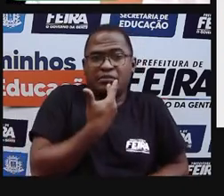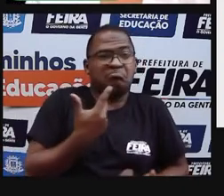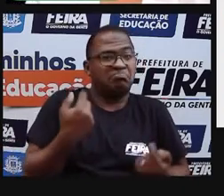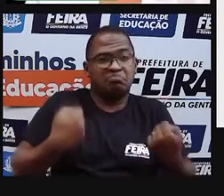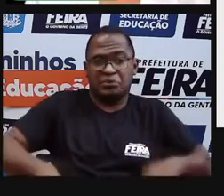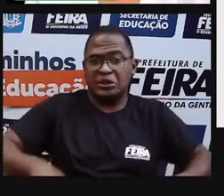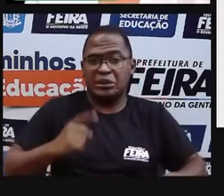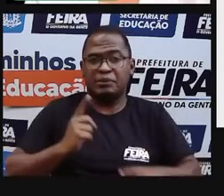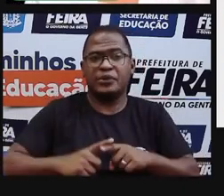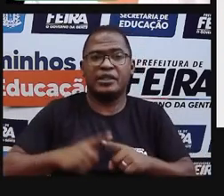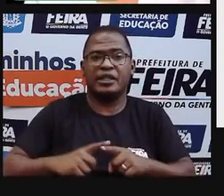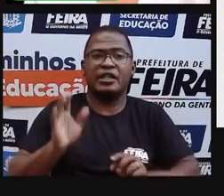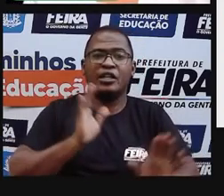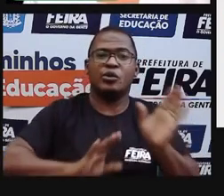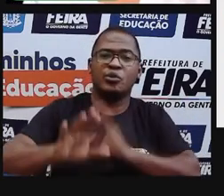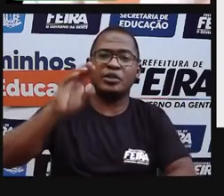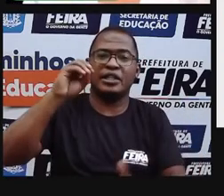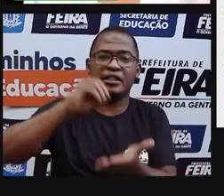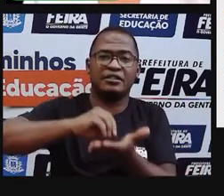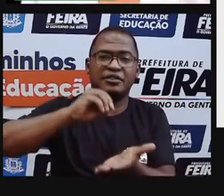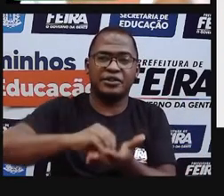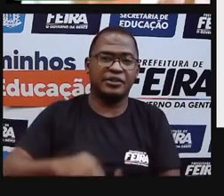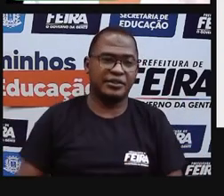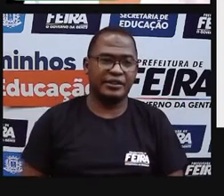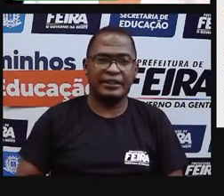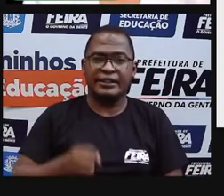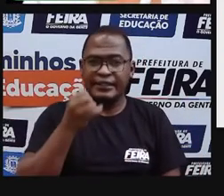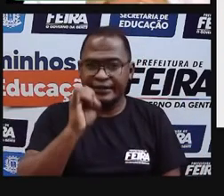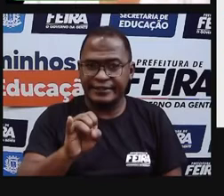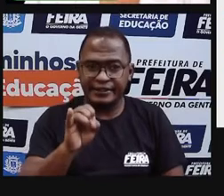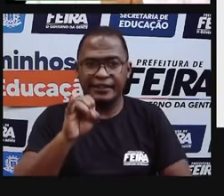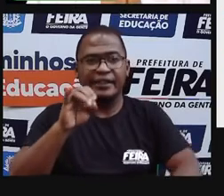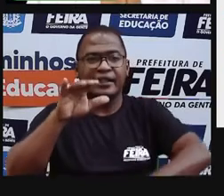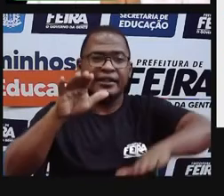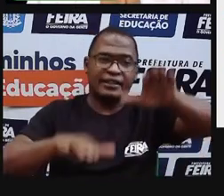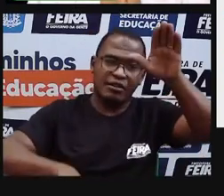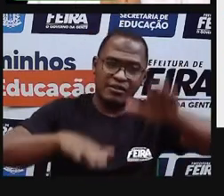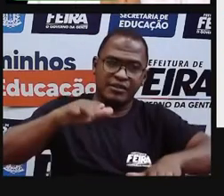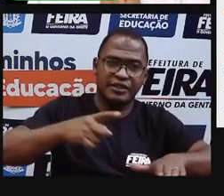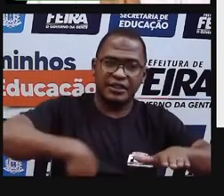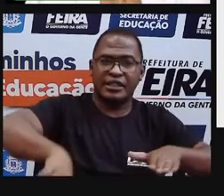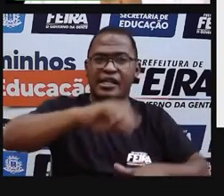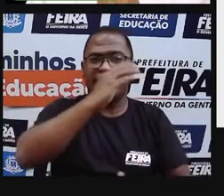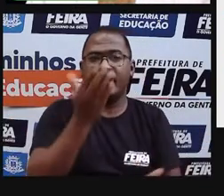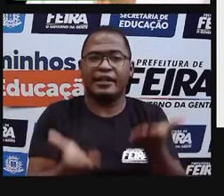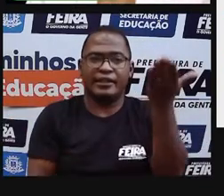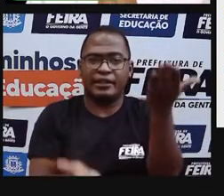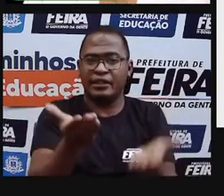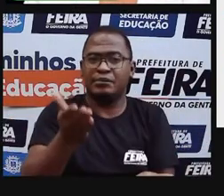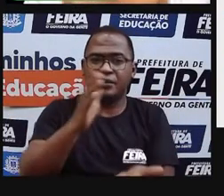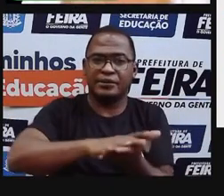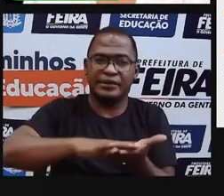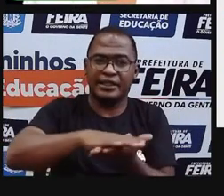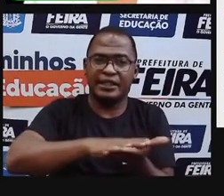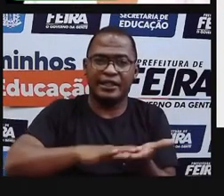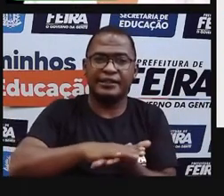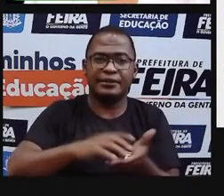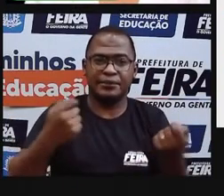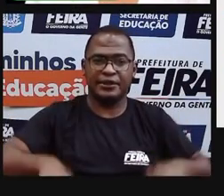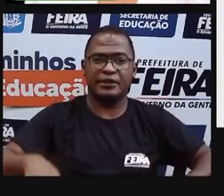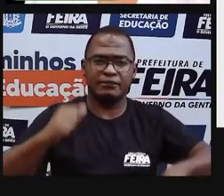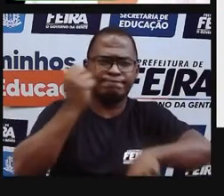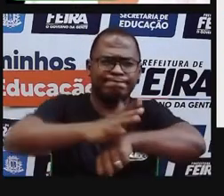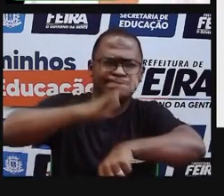alimentação. Quem não faz isso, a partir de hoje, comecem a fazer. Porque somos produtos das nossas